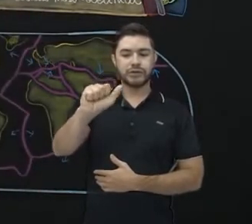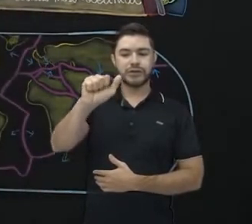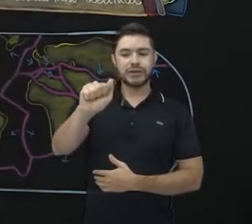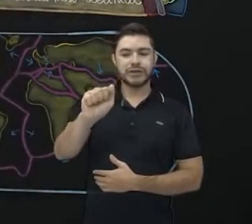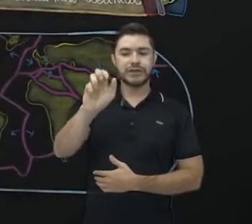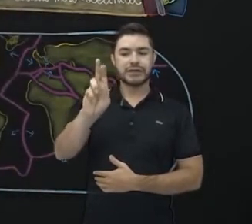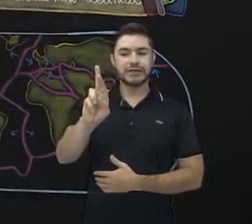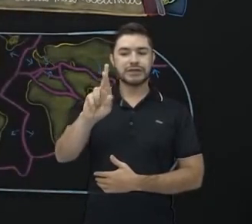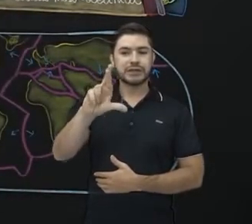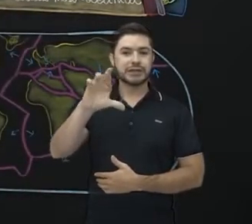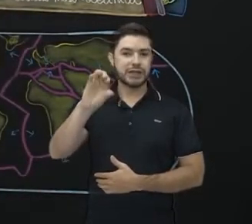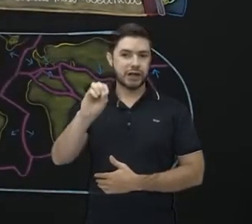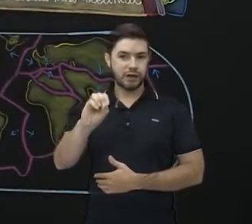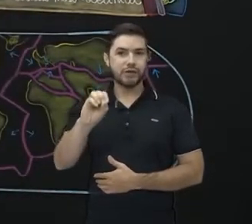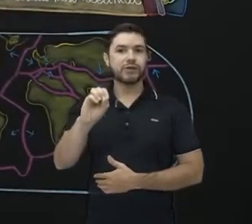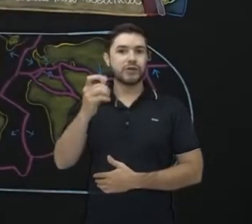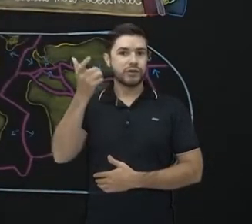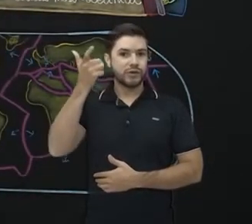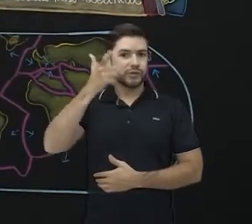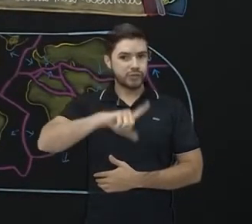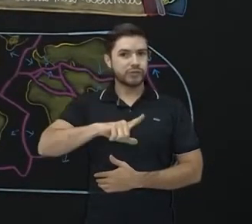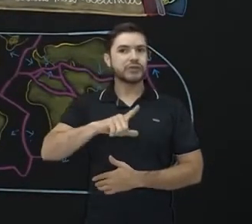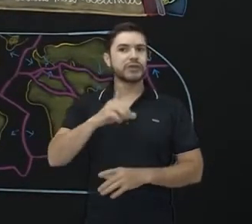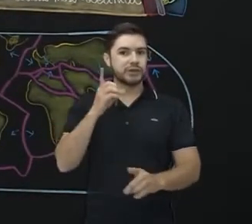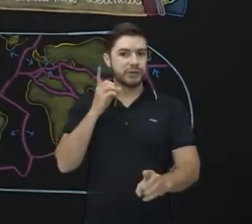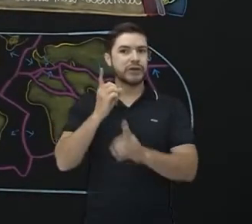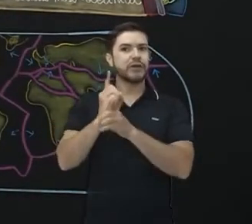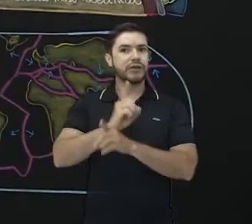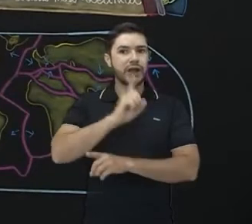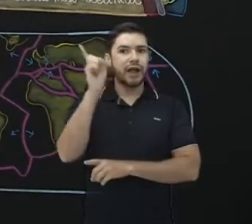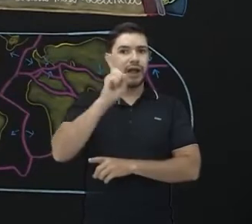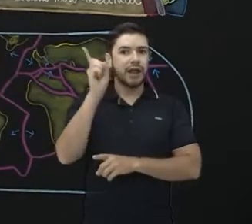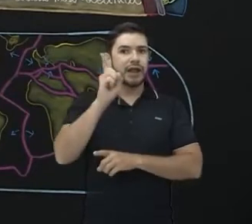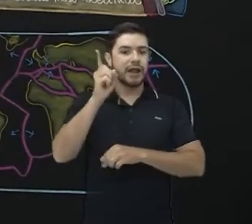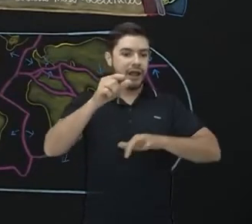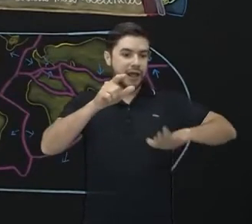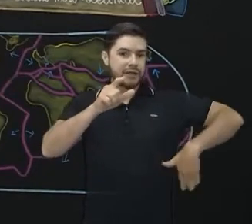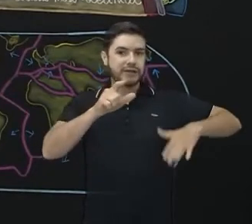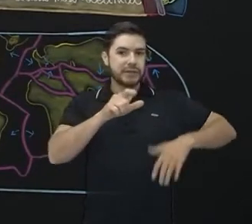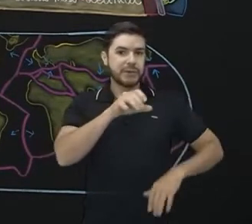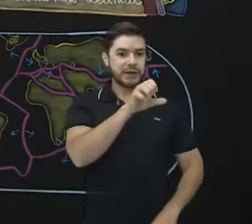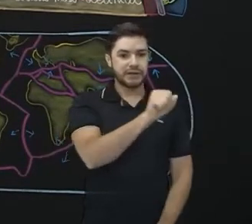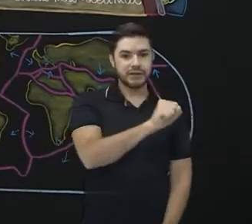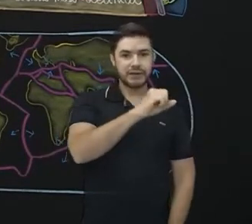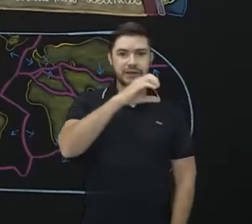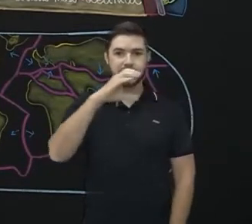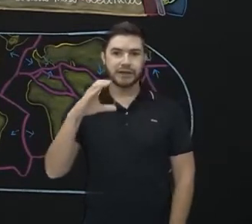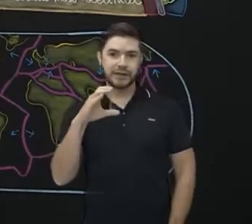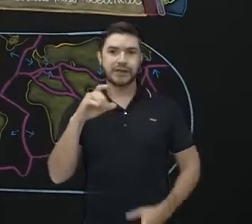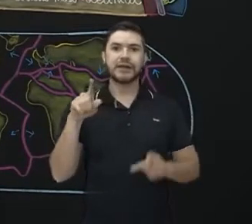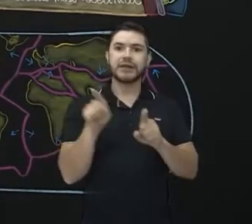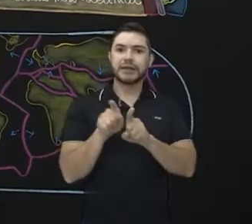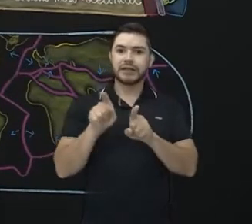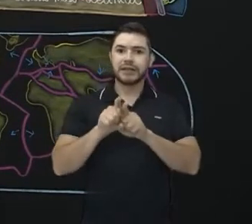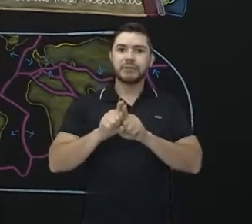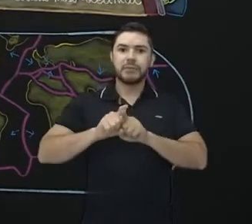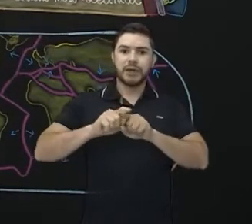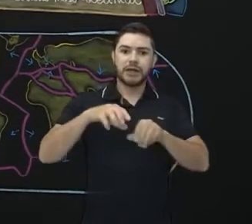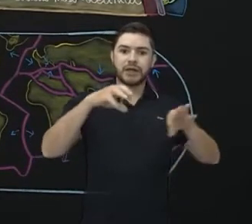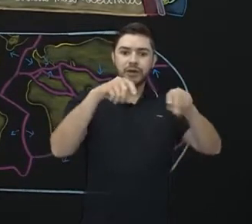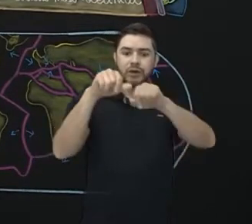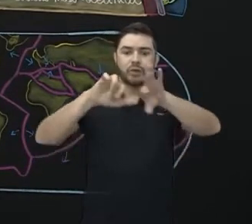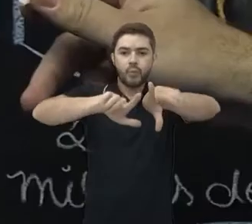de Santa Catarina e também no deserto da Namíbia. Essa